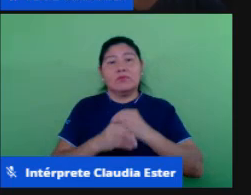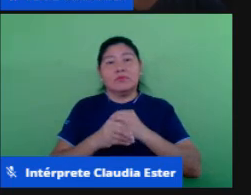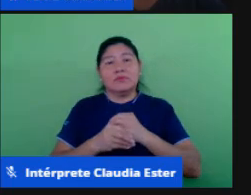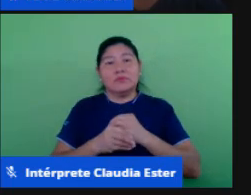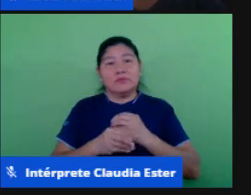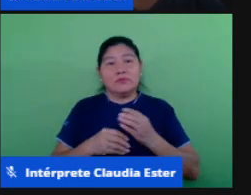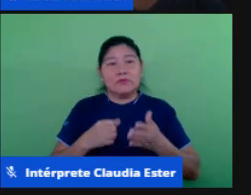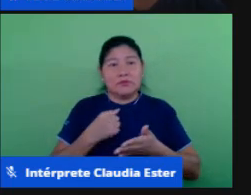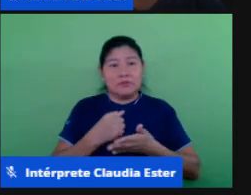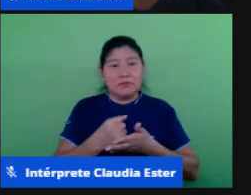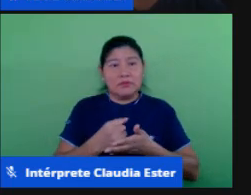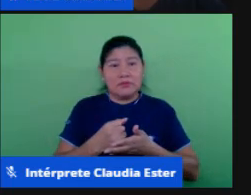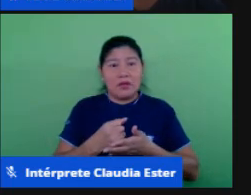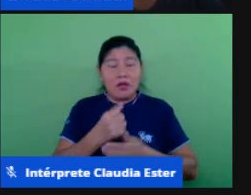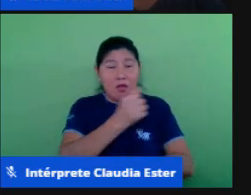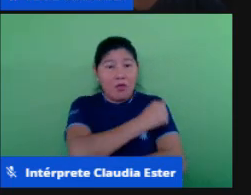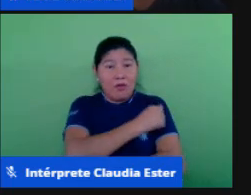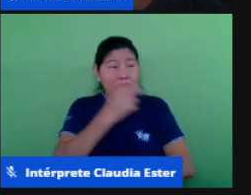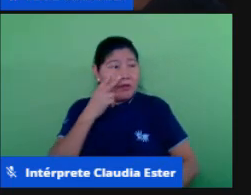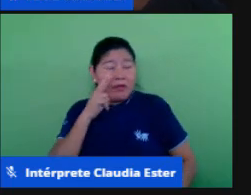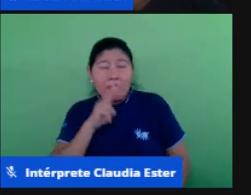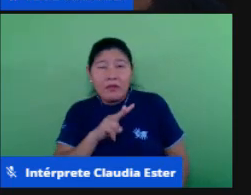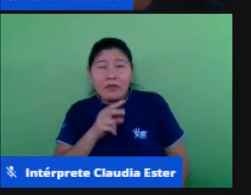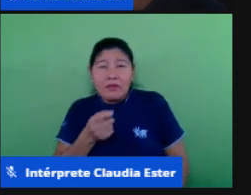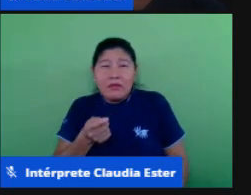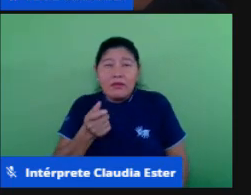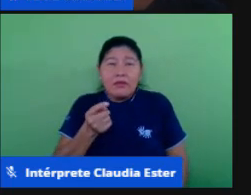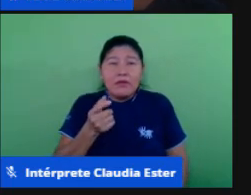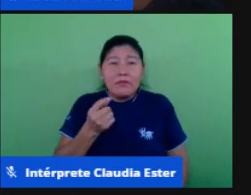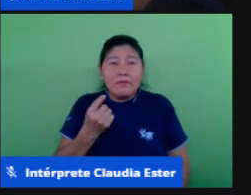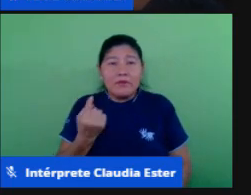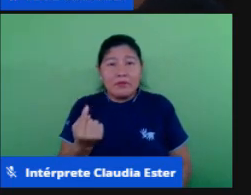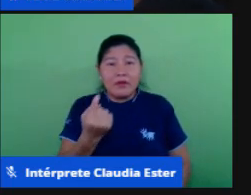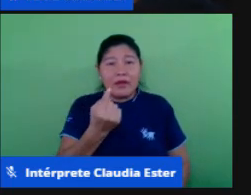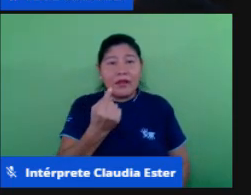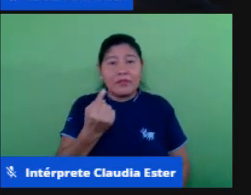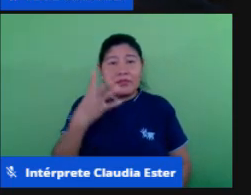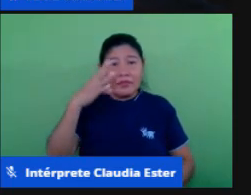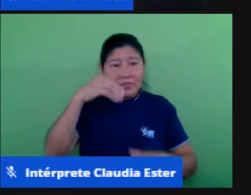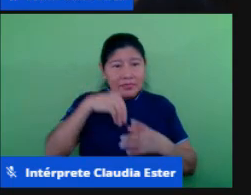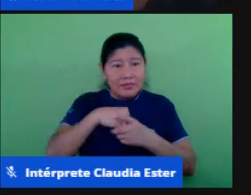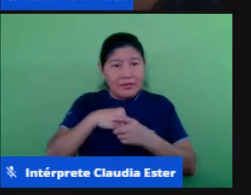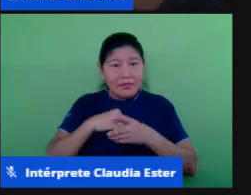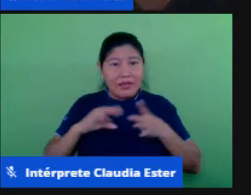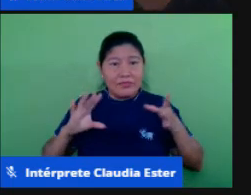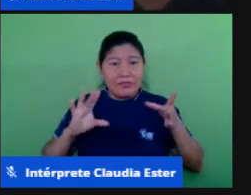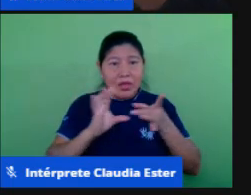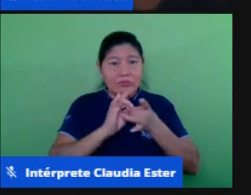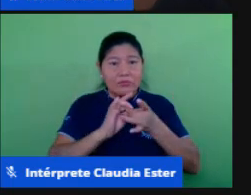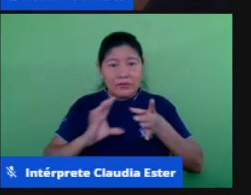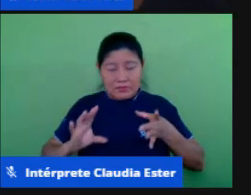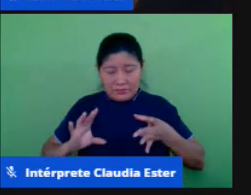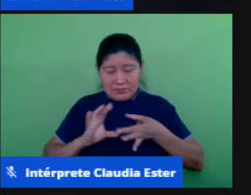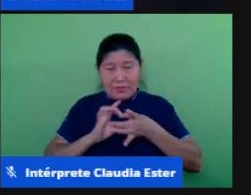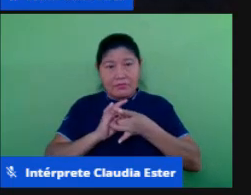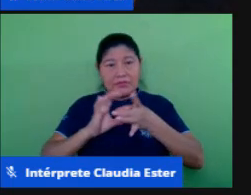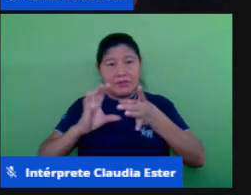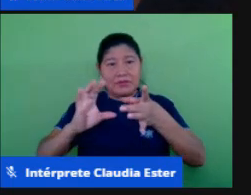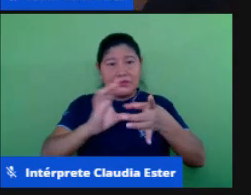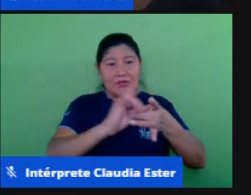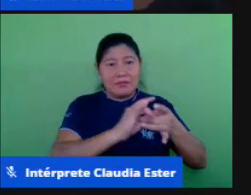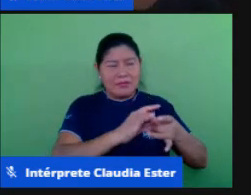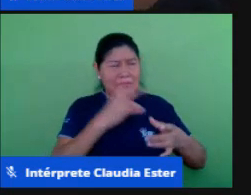ele vai vendo aos poucos né uma coisa está dentro da outra não é assim meu estado está lá minha casa está aqui